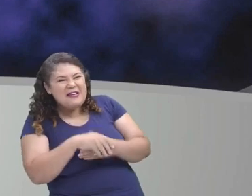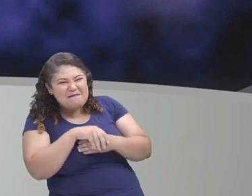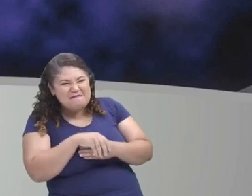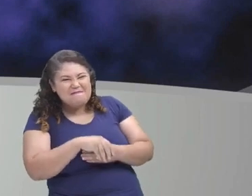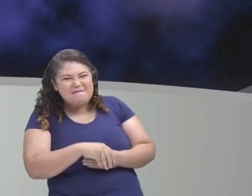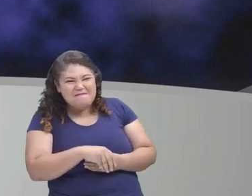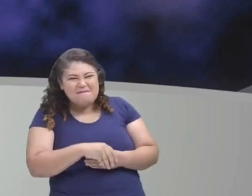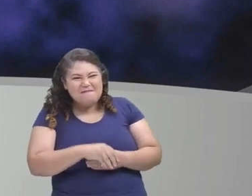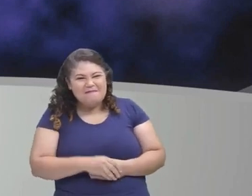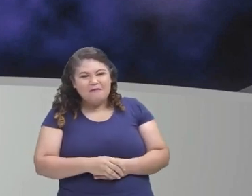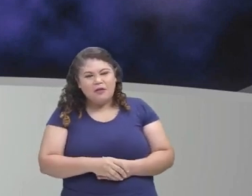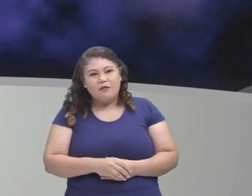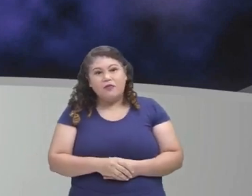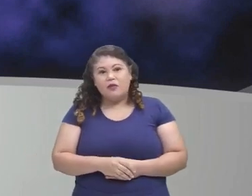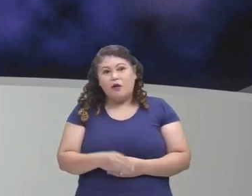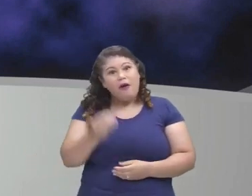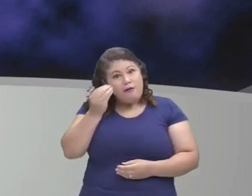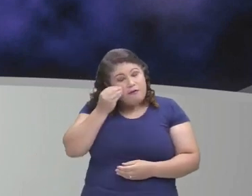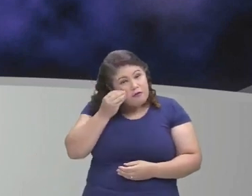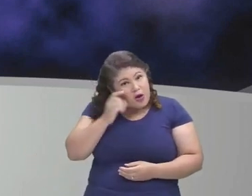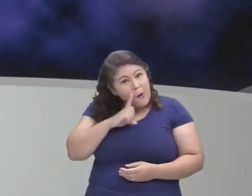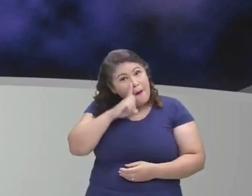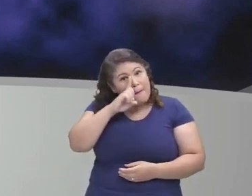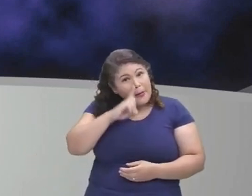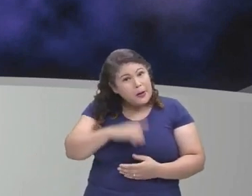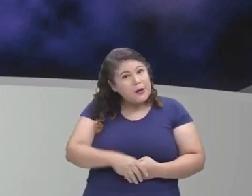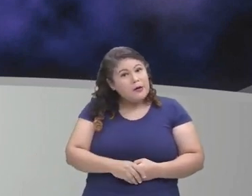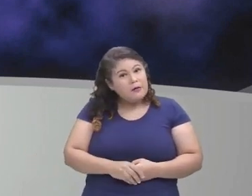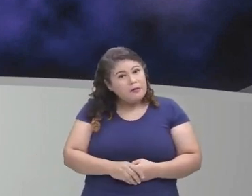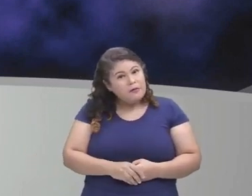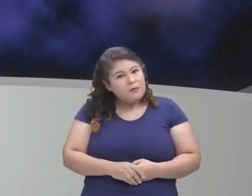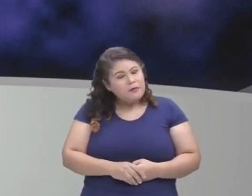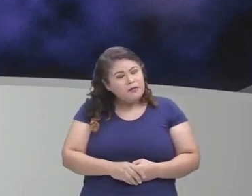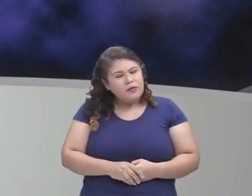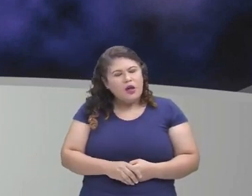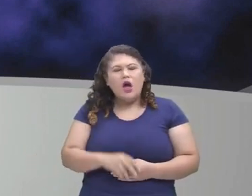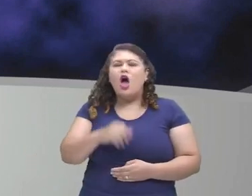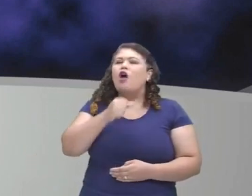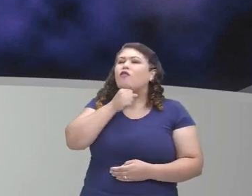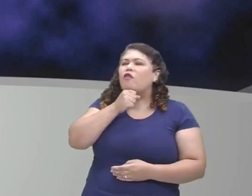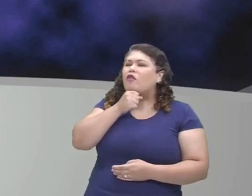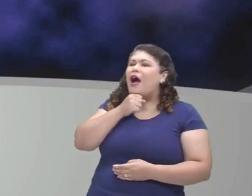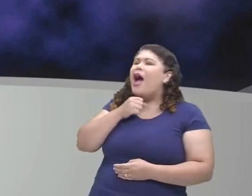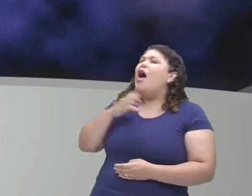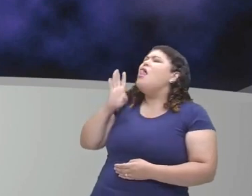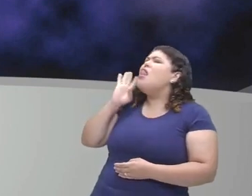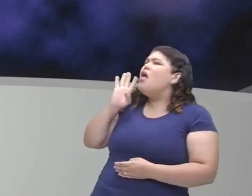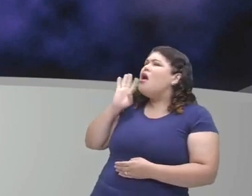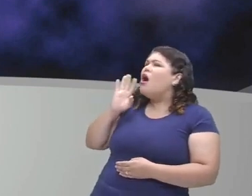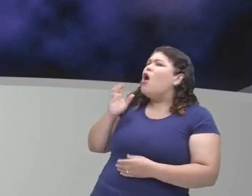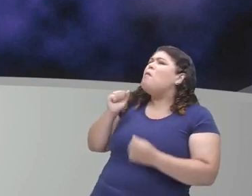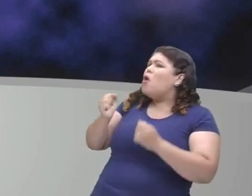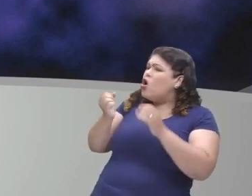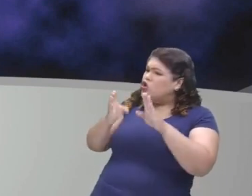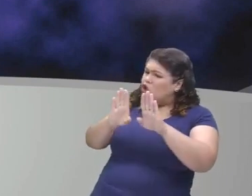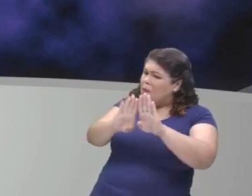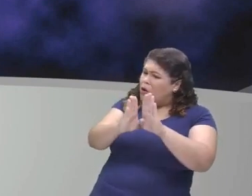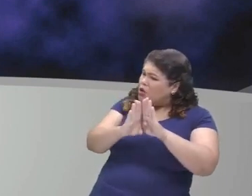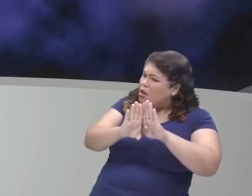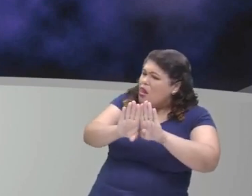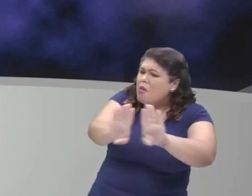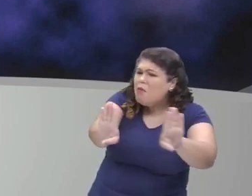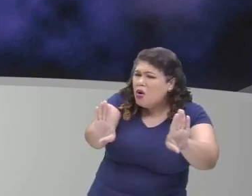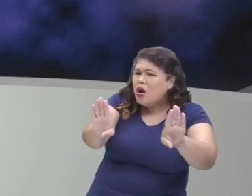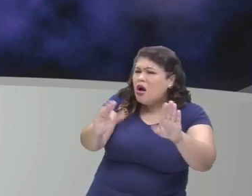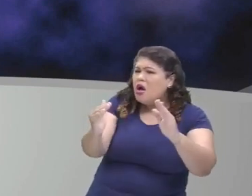crianças, como isso é perigoso. Ah, que gentileza. Empurre bem a porta para dentro. Eu